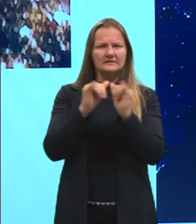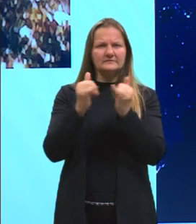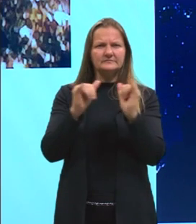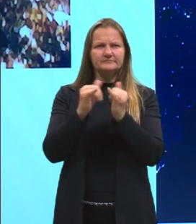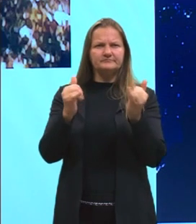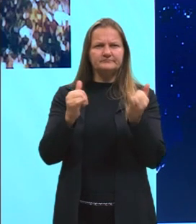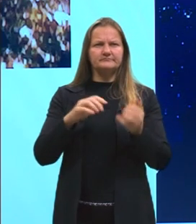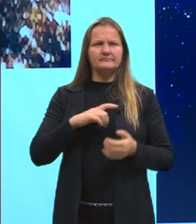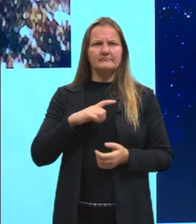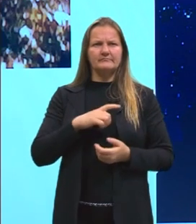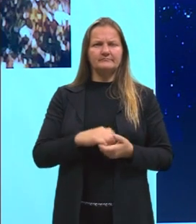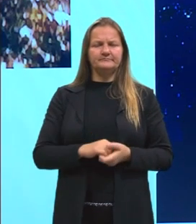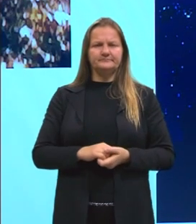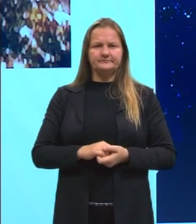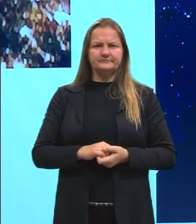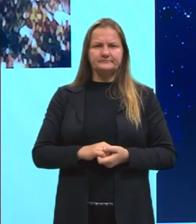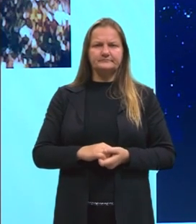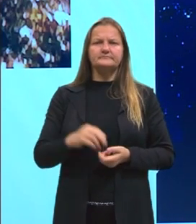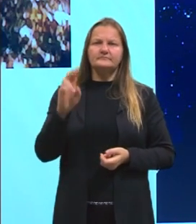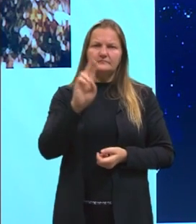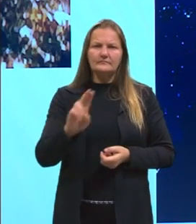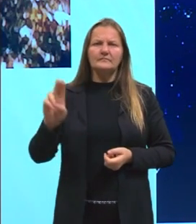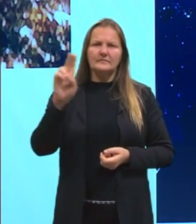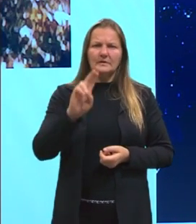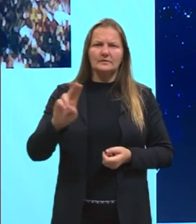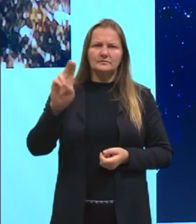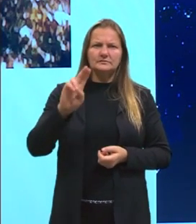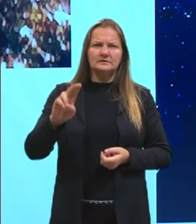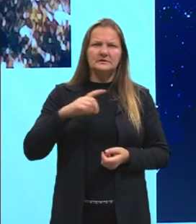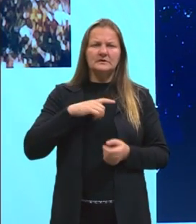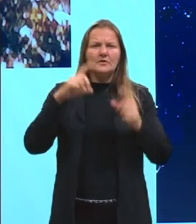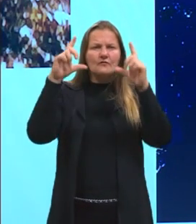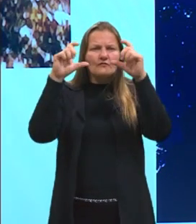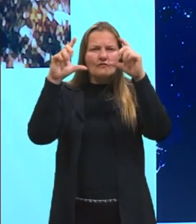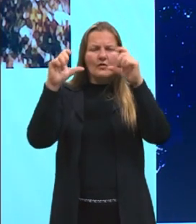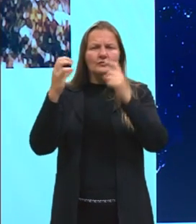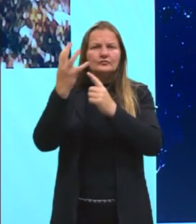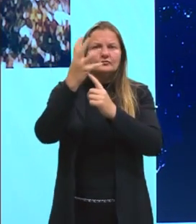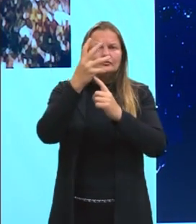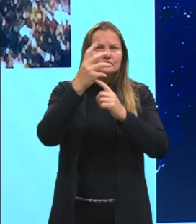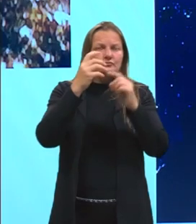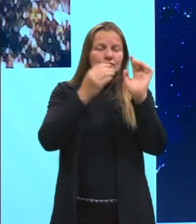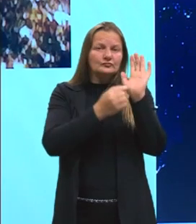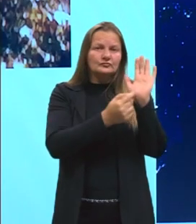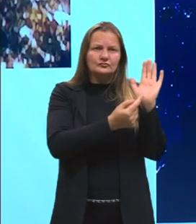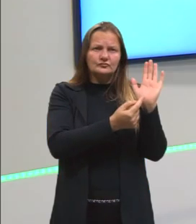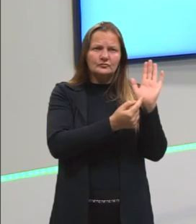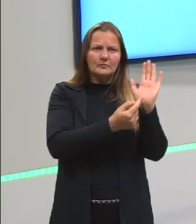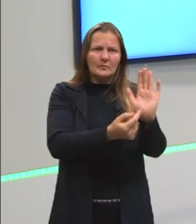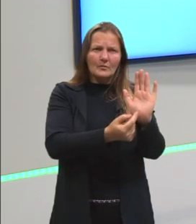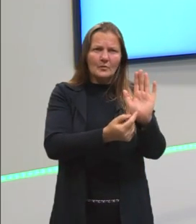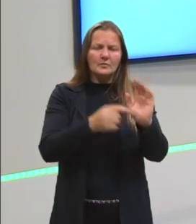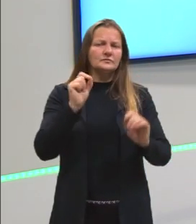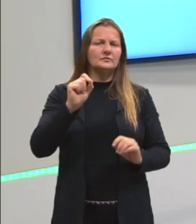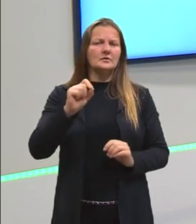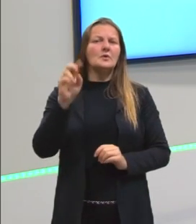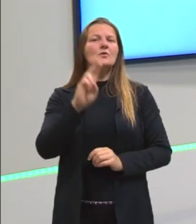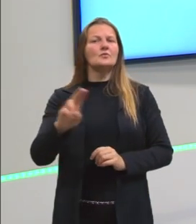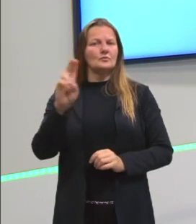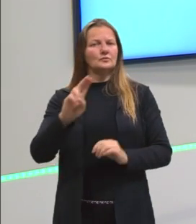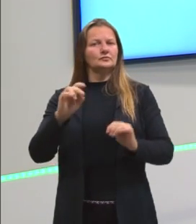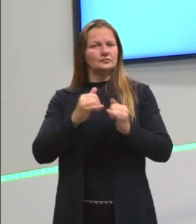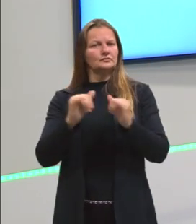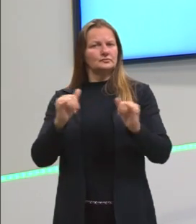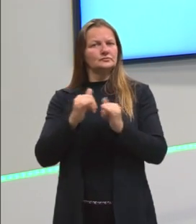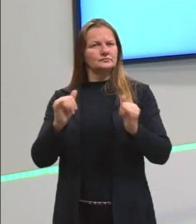utilizar, né, então, essas imagens muitas vezes mostram para nós aí a utilização dessa